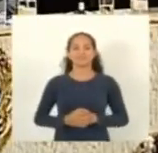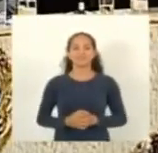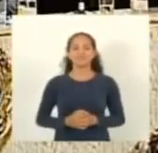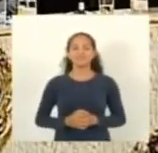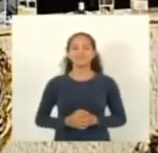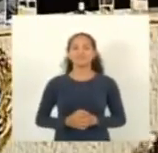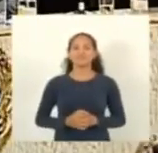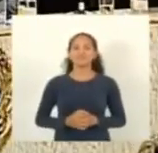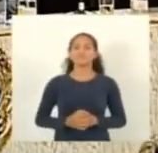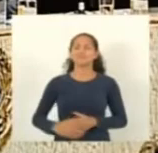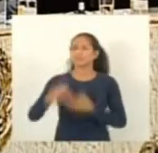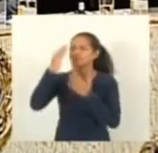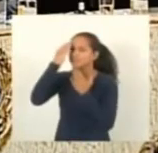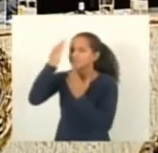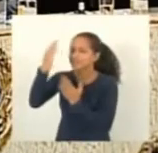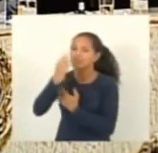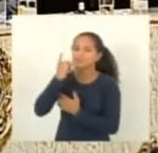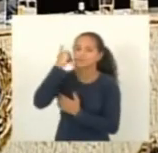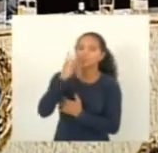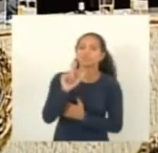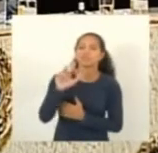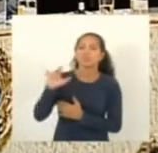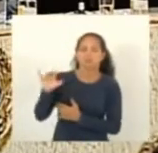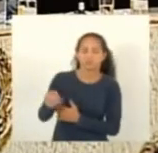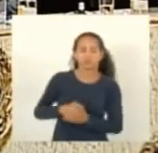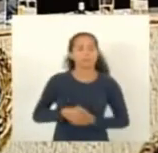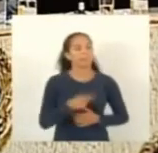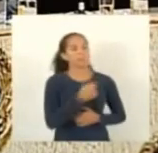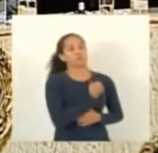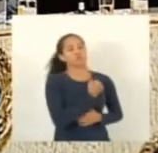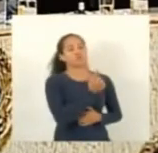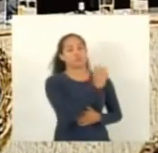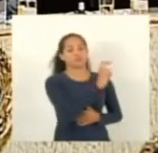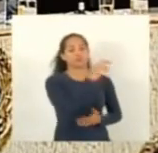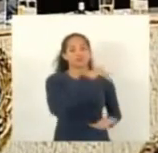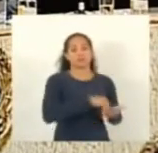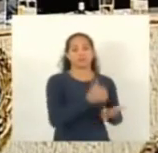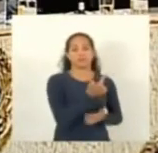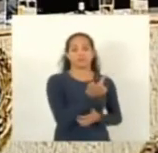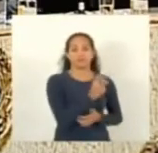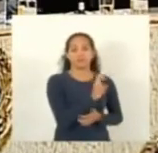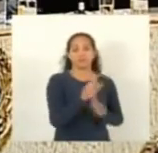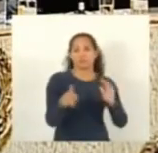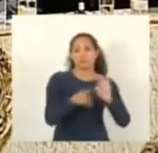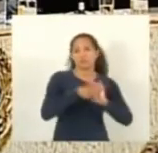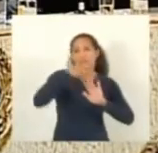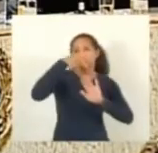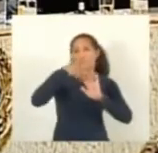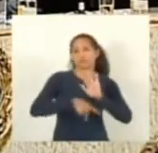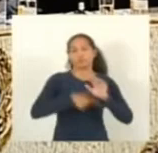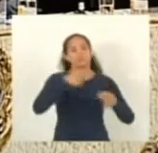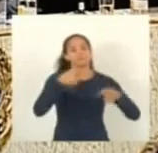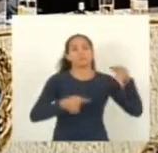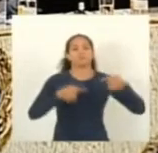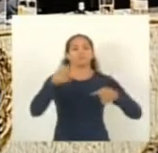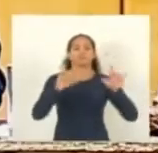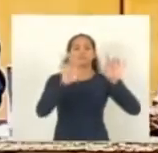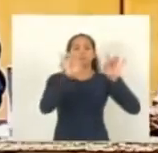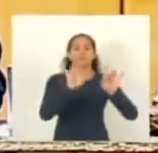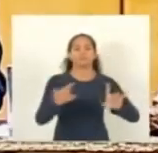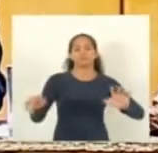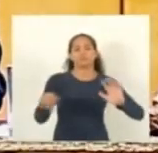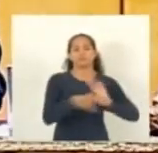Obrigado deputado Luciano do item 5 ao item 25 trata-se de projetos em discussão especial